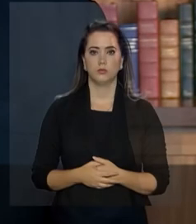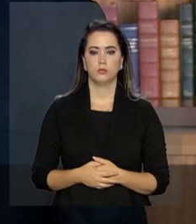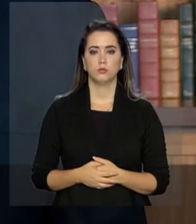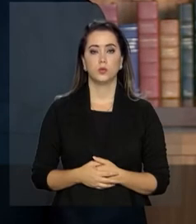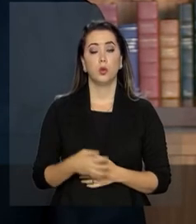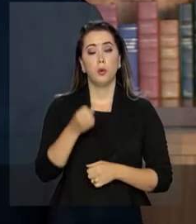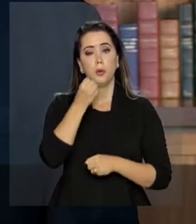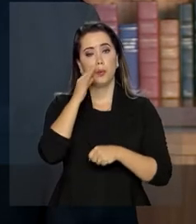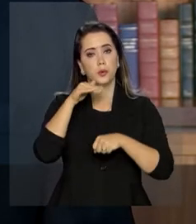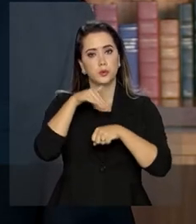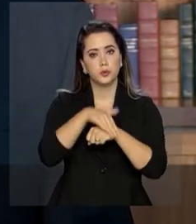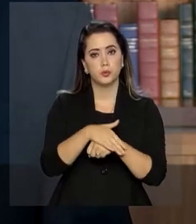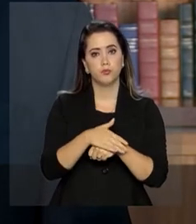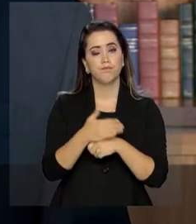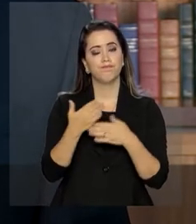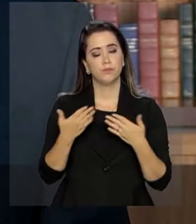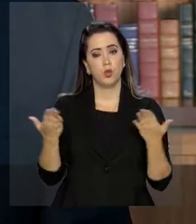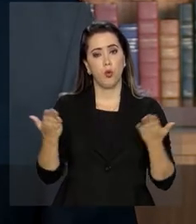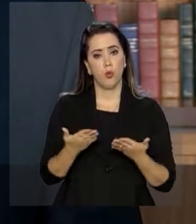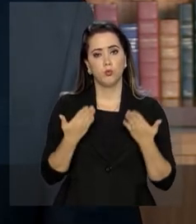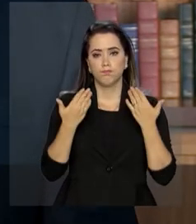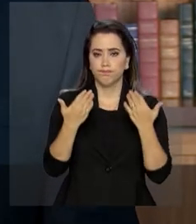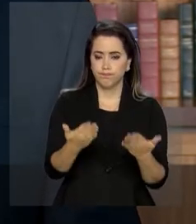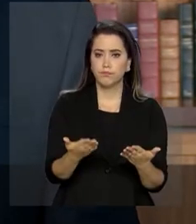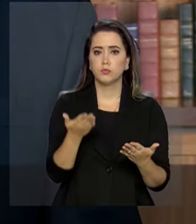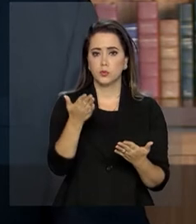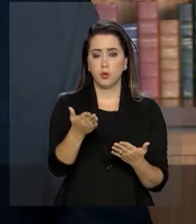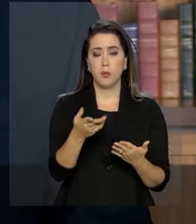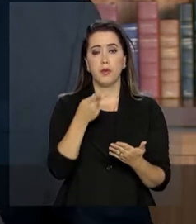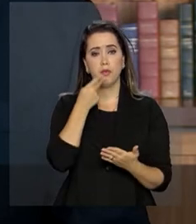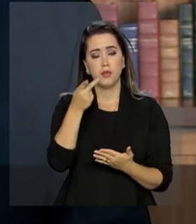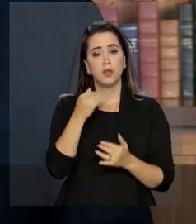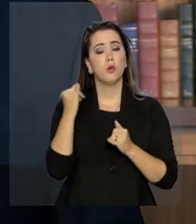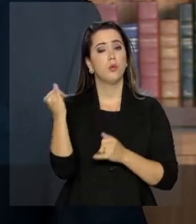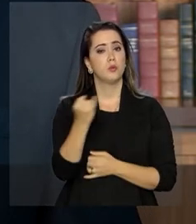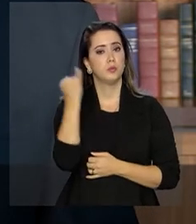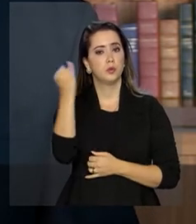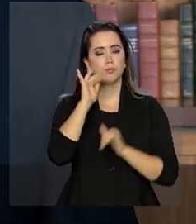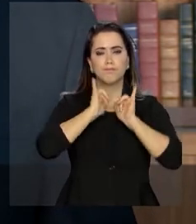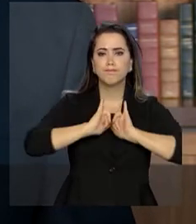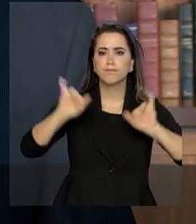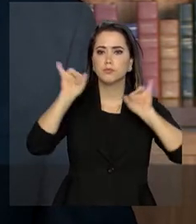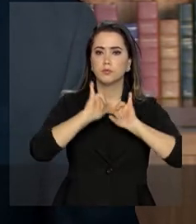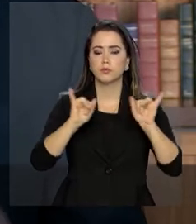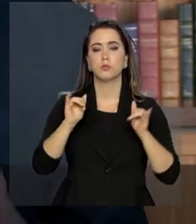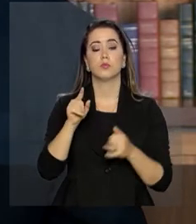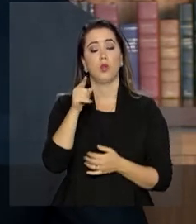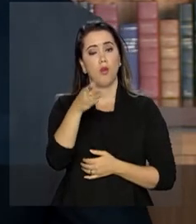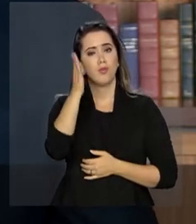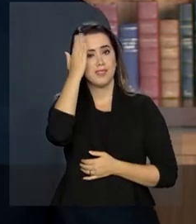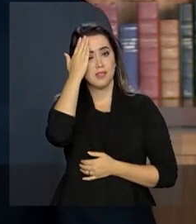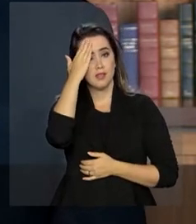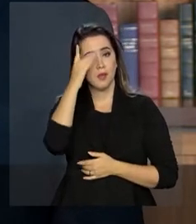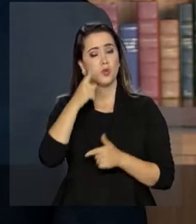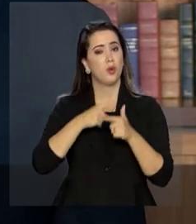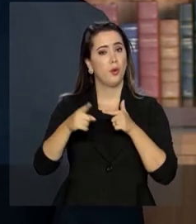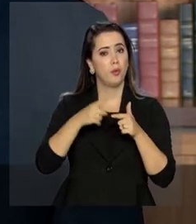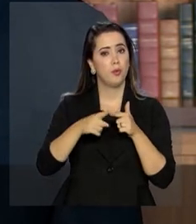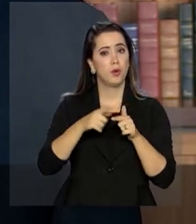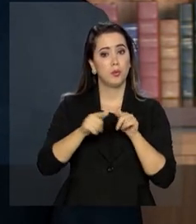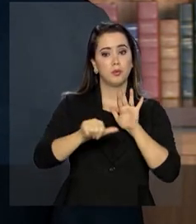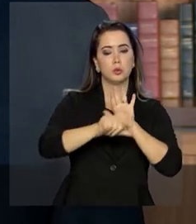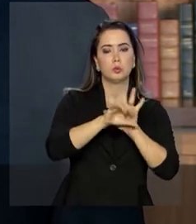Boa noite, venho até você para fazer uma importante comunicação. Você sabe que o crime